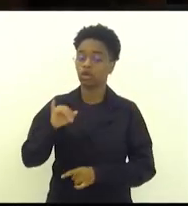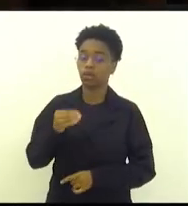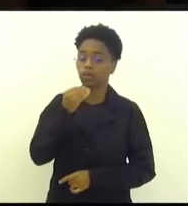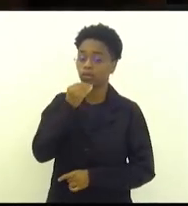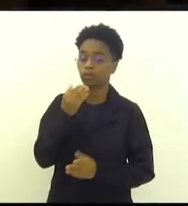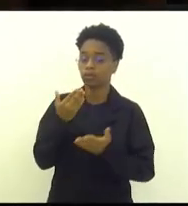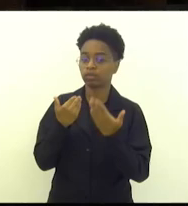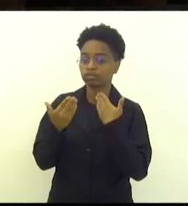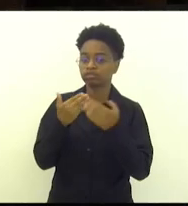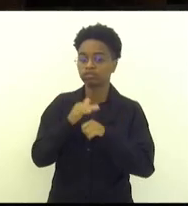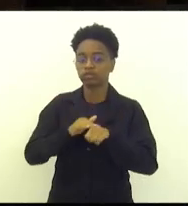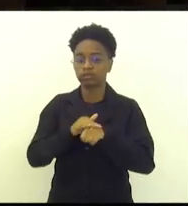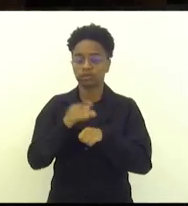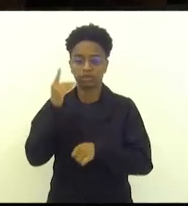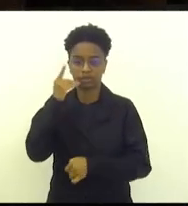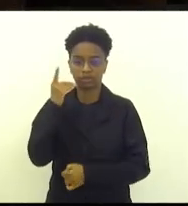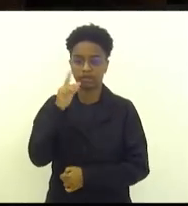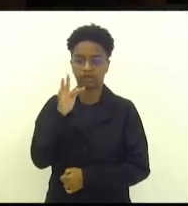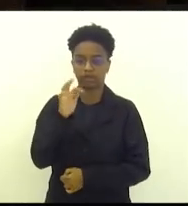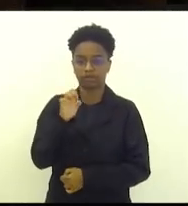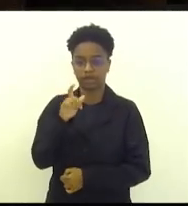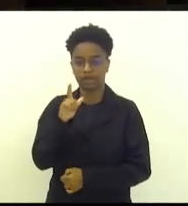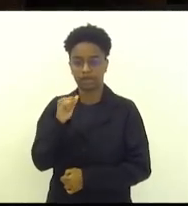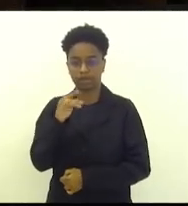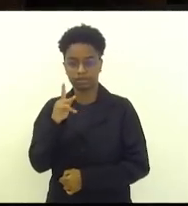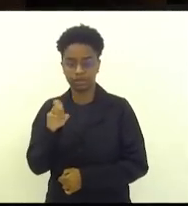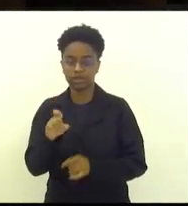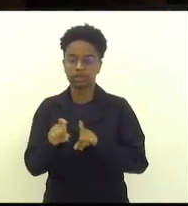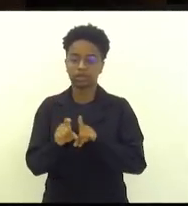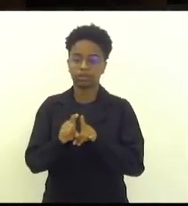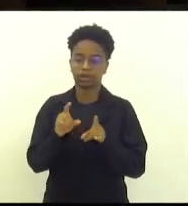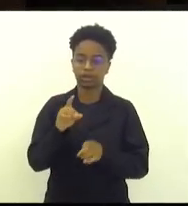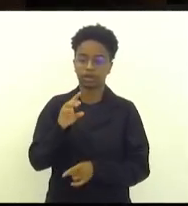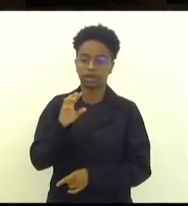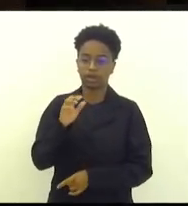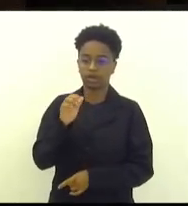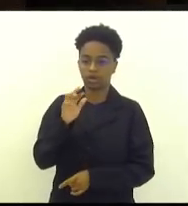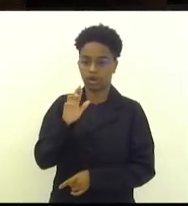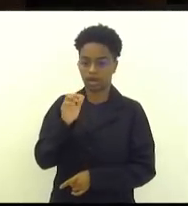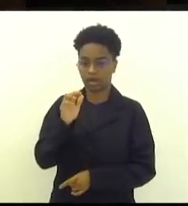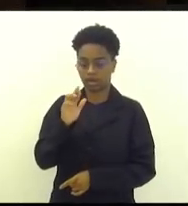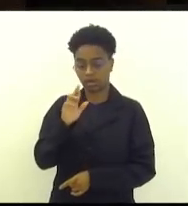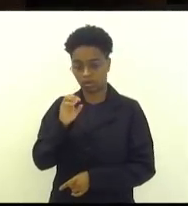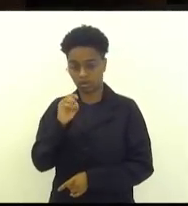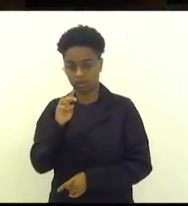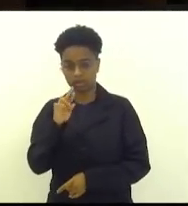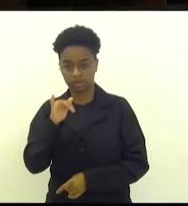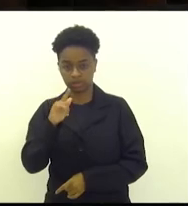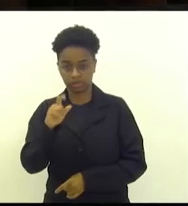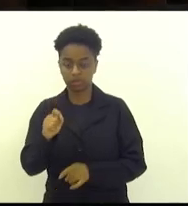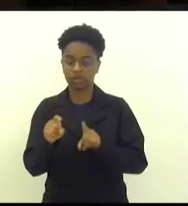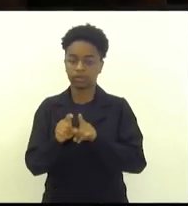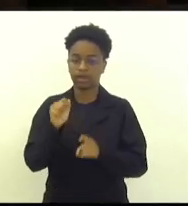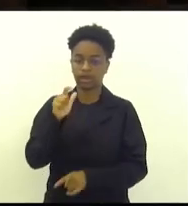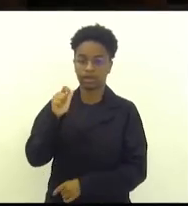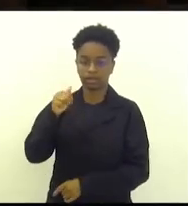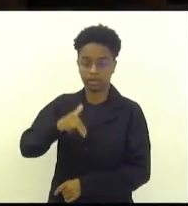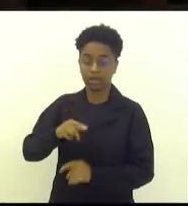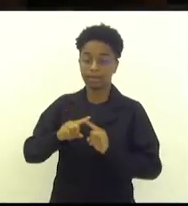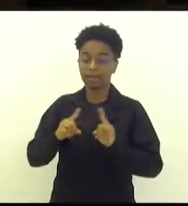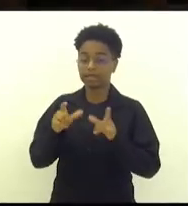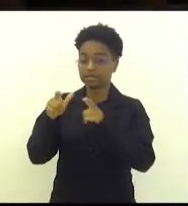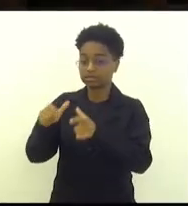conversar com o deputado Felipe Pobel, com o deputado Rodrigo Amorim, conversar com o deputado Alan Lopes, Cabo Frio